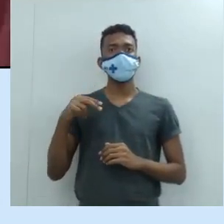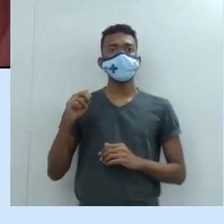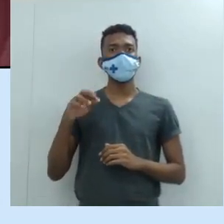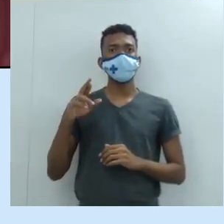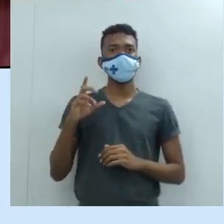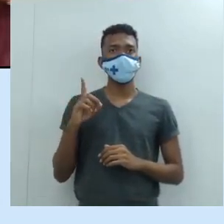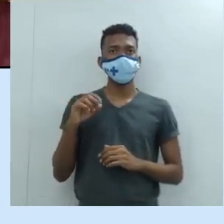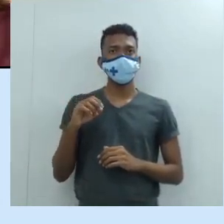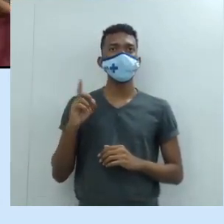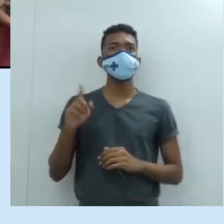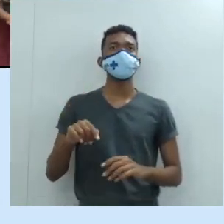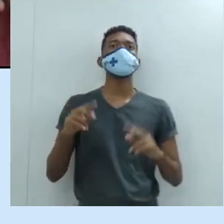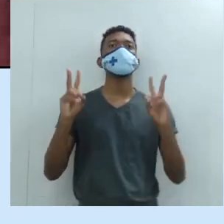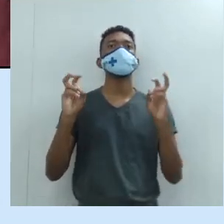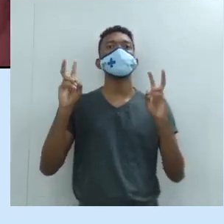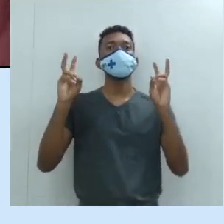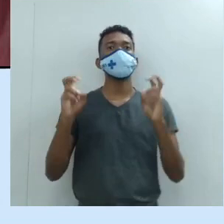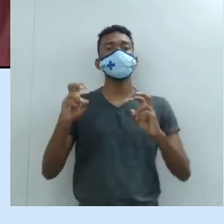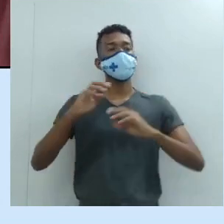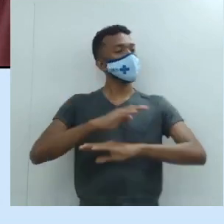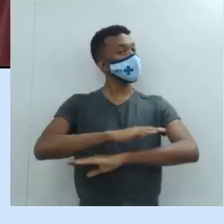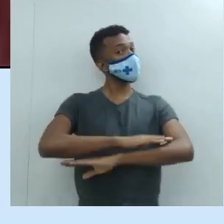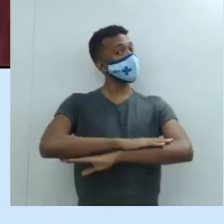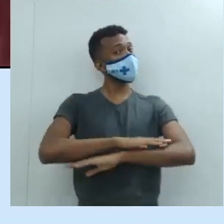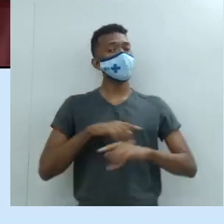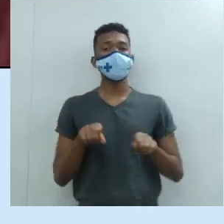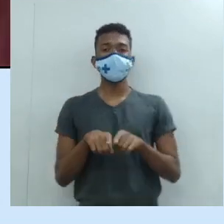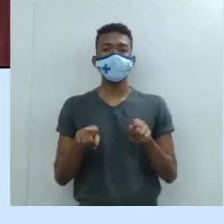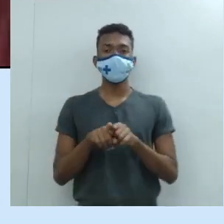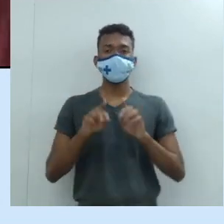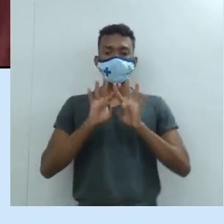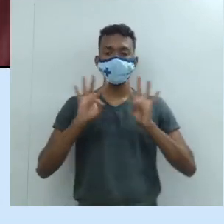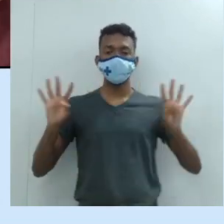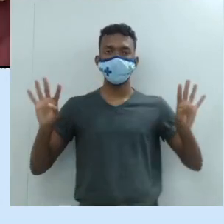Monalisa e Santa Ceia.